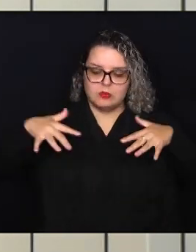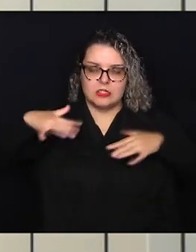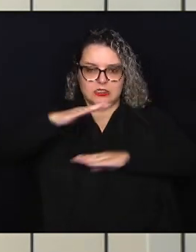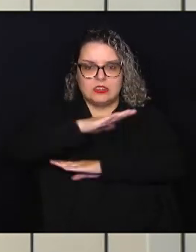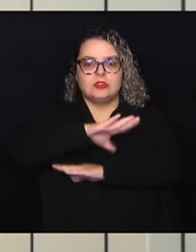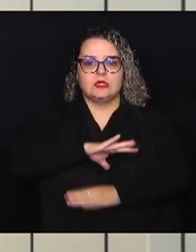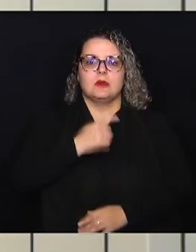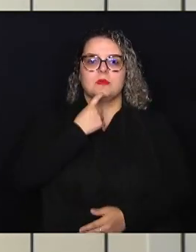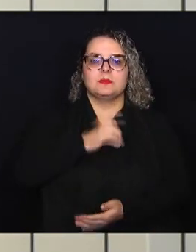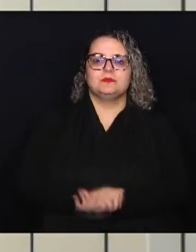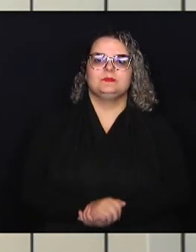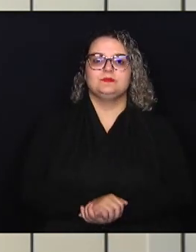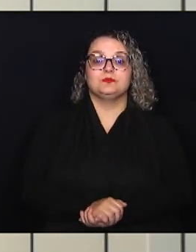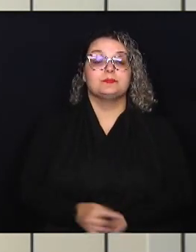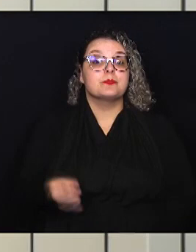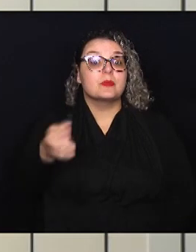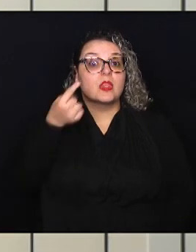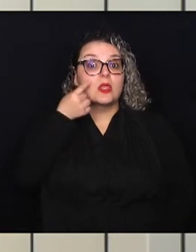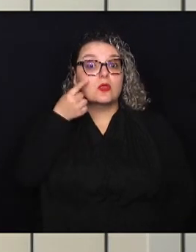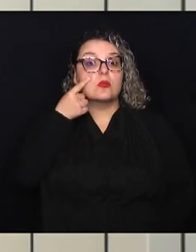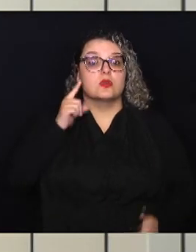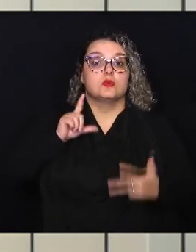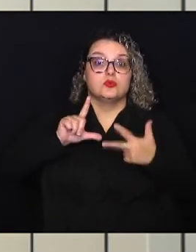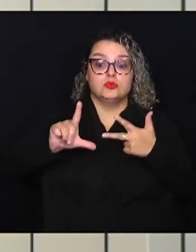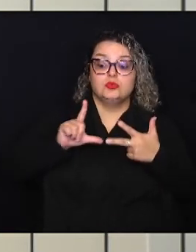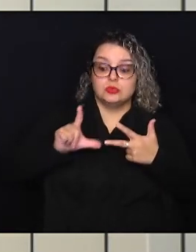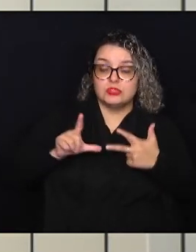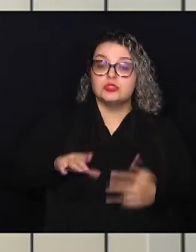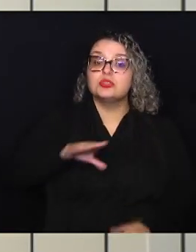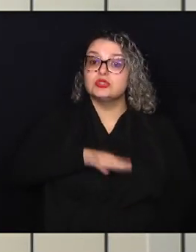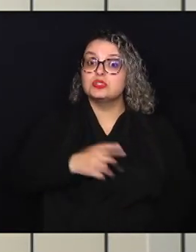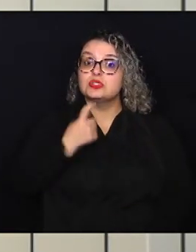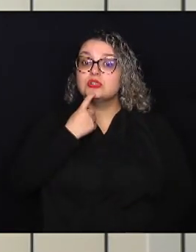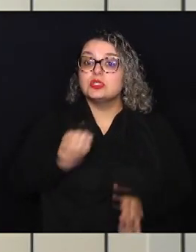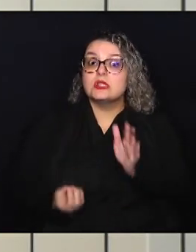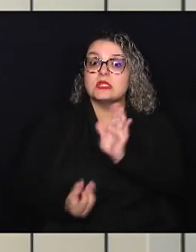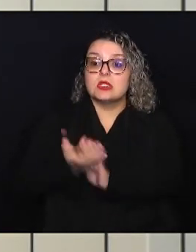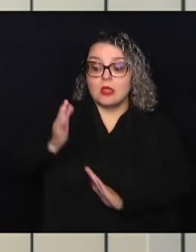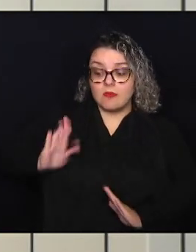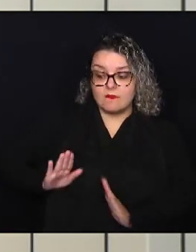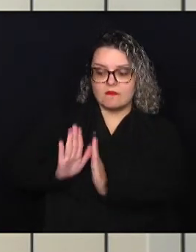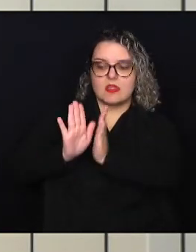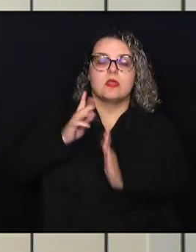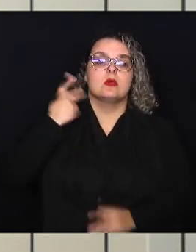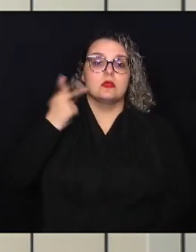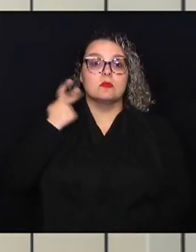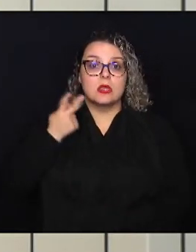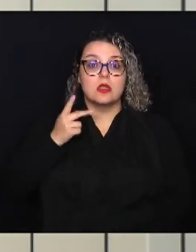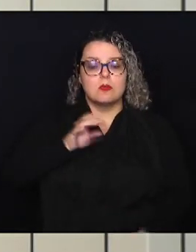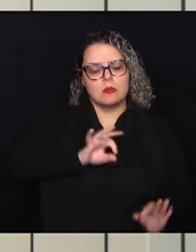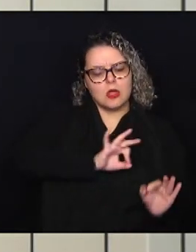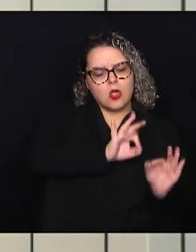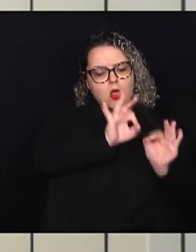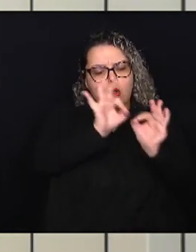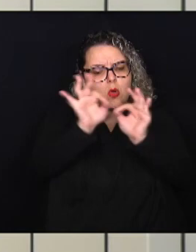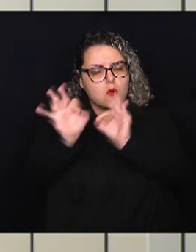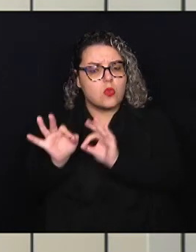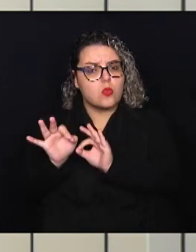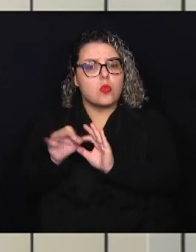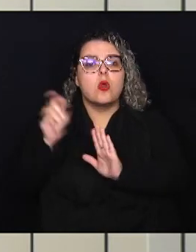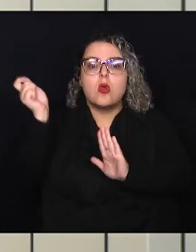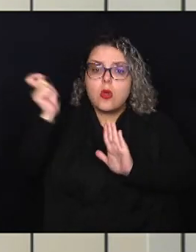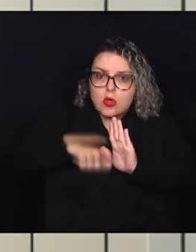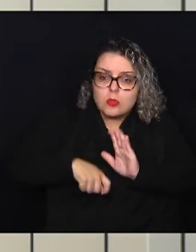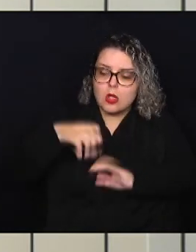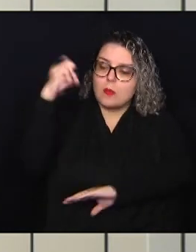Câmara Municipal. E olha só, o Legislativo Campineiro cria frente parlamentar para acompanhar execução de